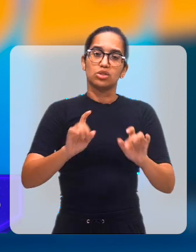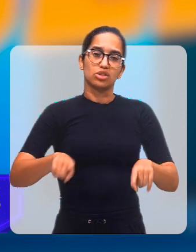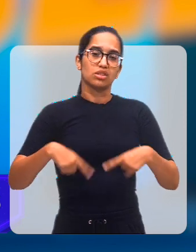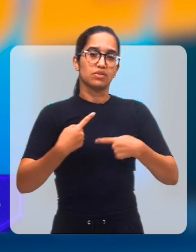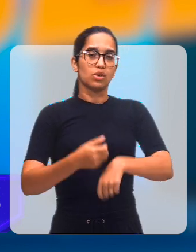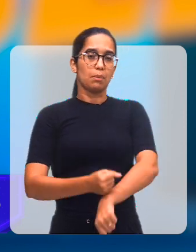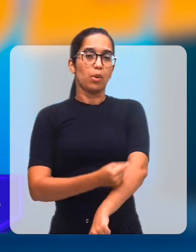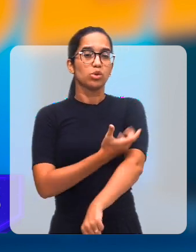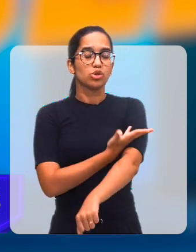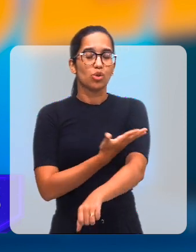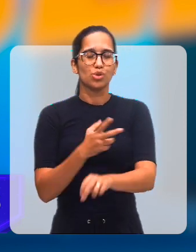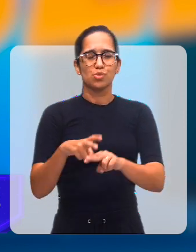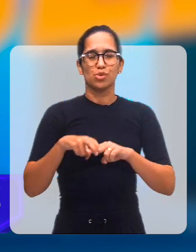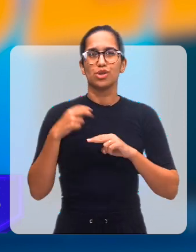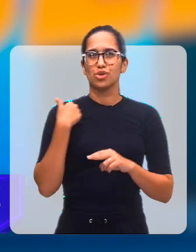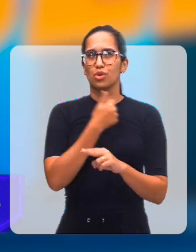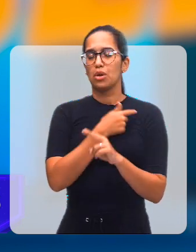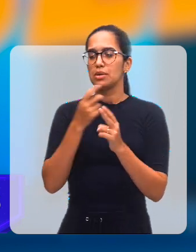escola hoje